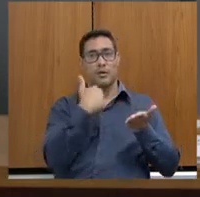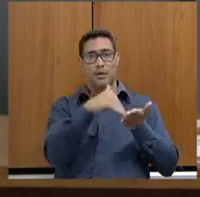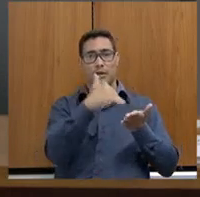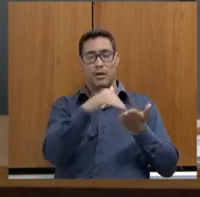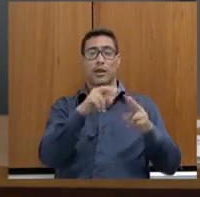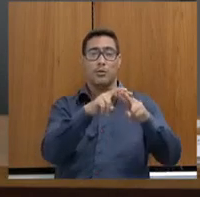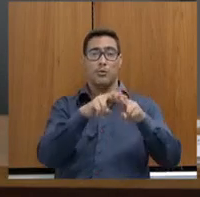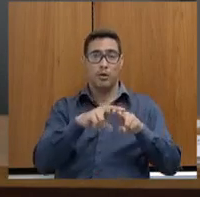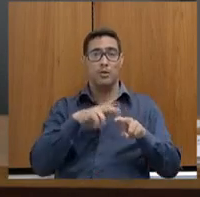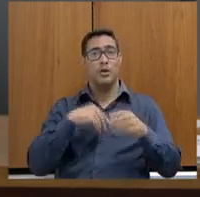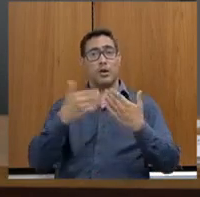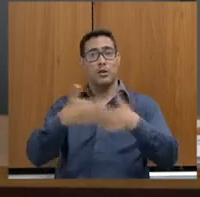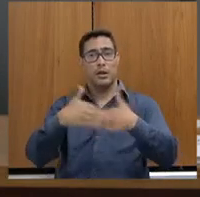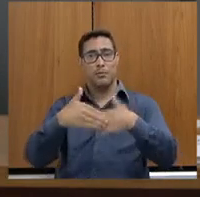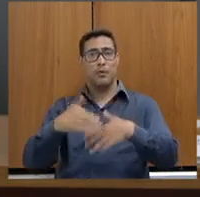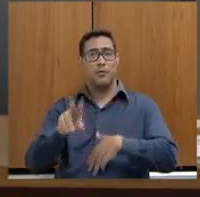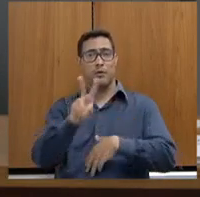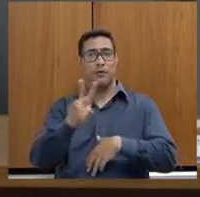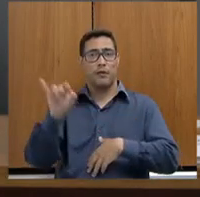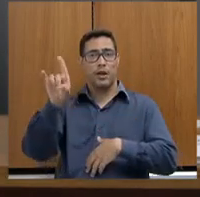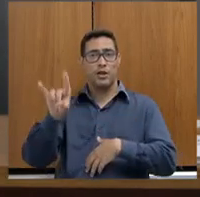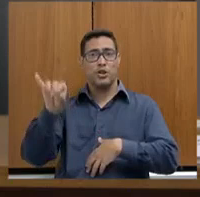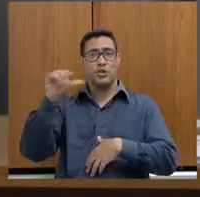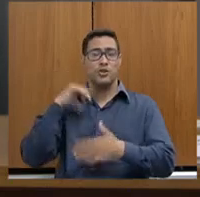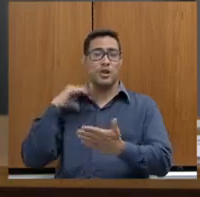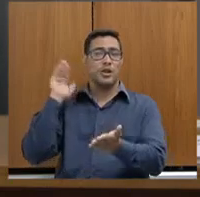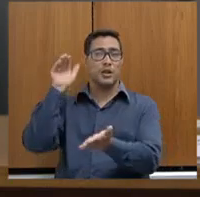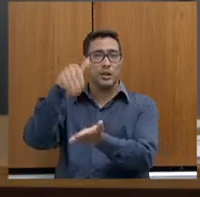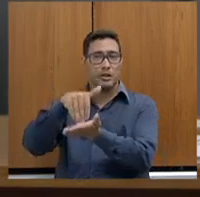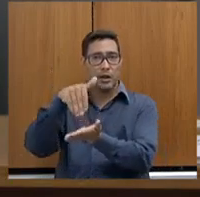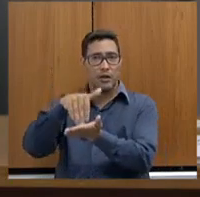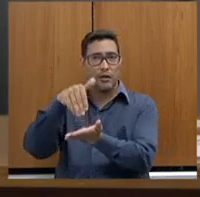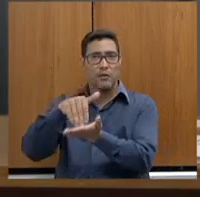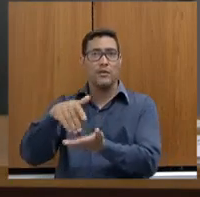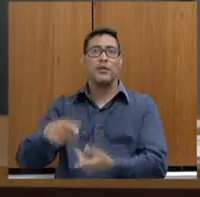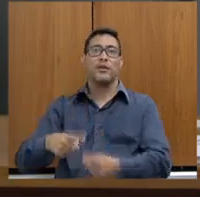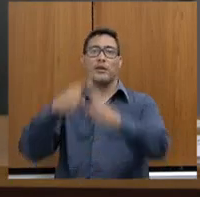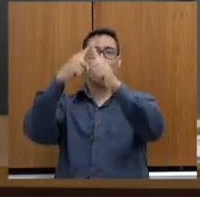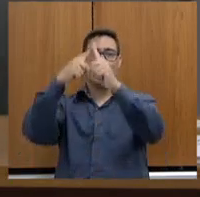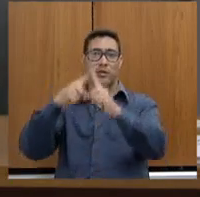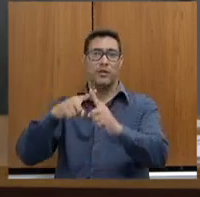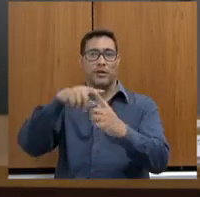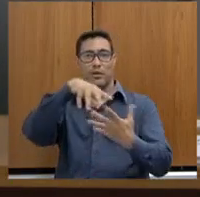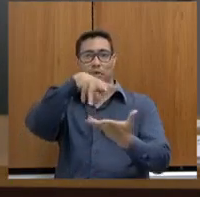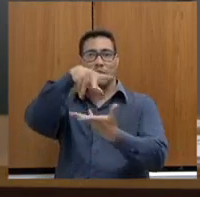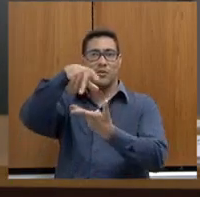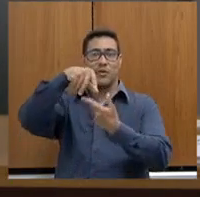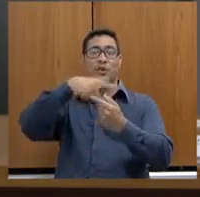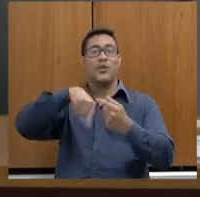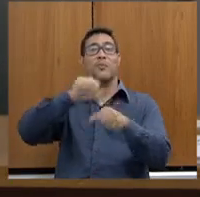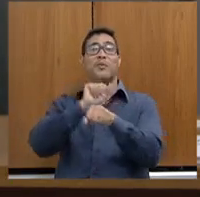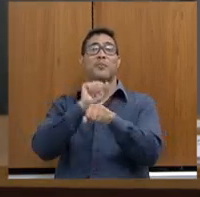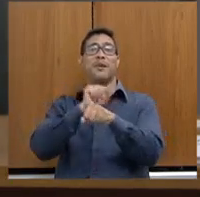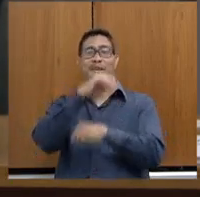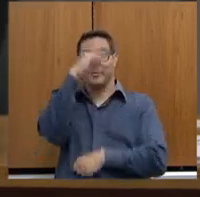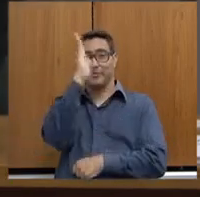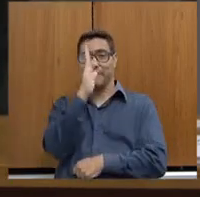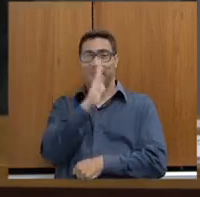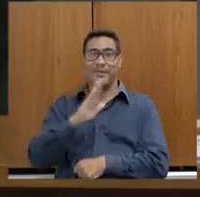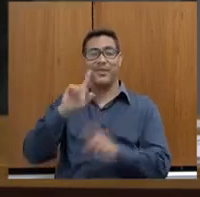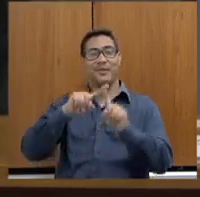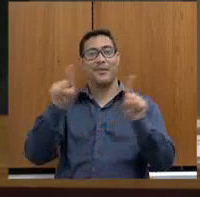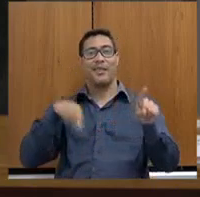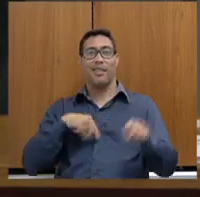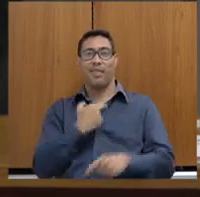prova cairia justamente no dia da final do campeonato mundial, e todo mundo contava com o Brasil, e mudou o Brasil, e,